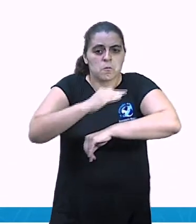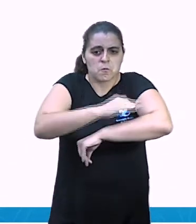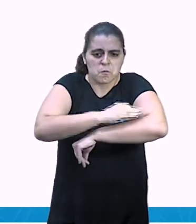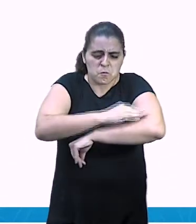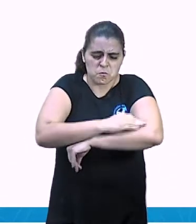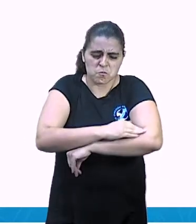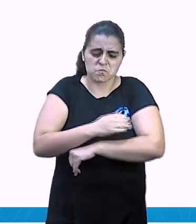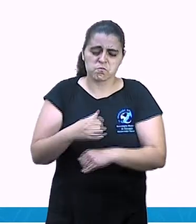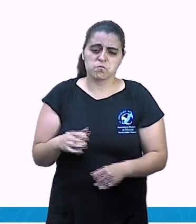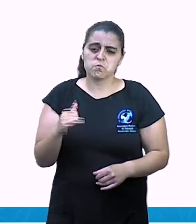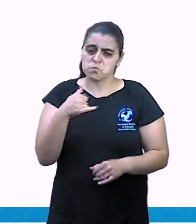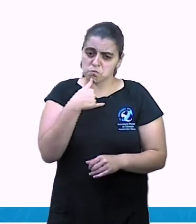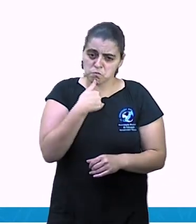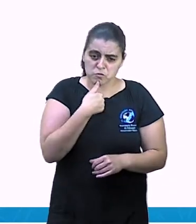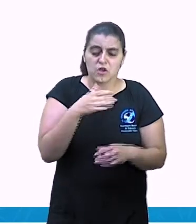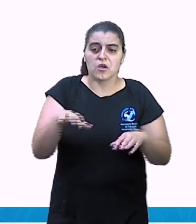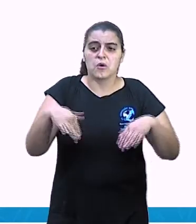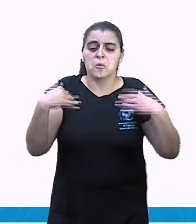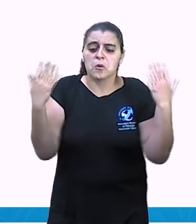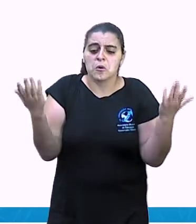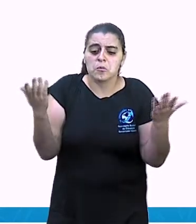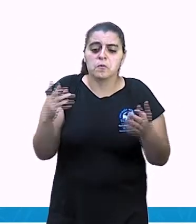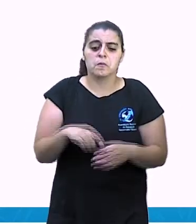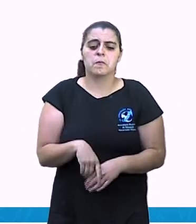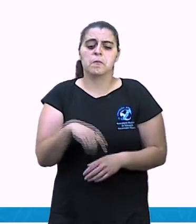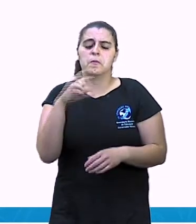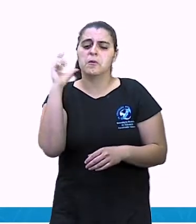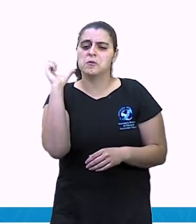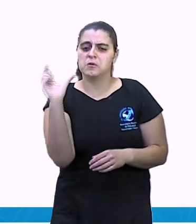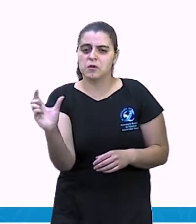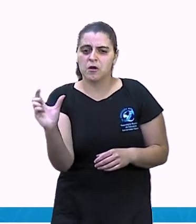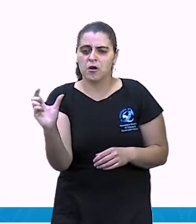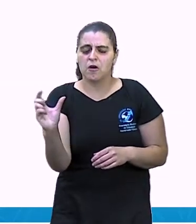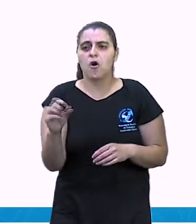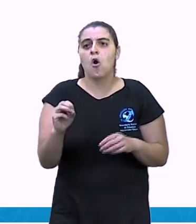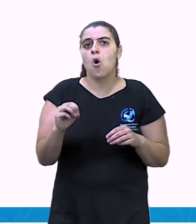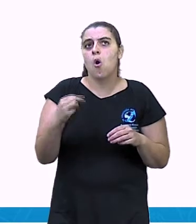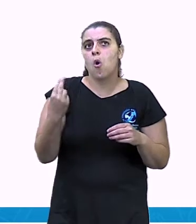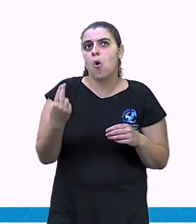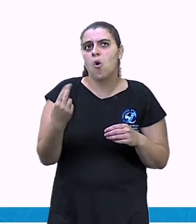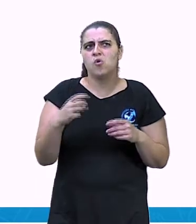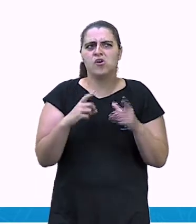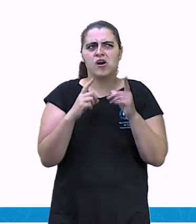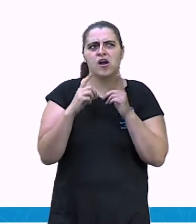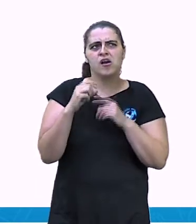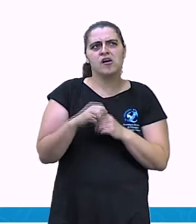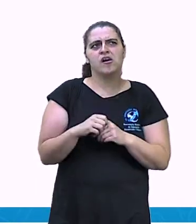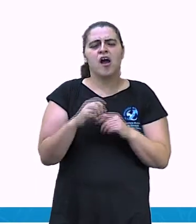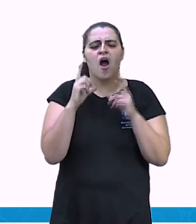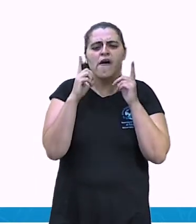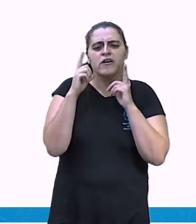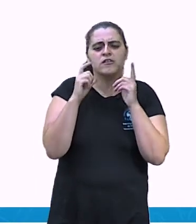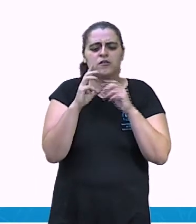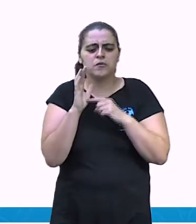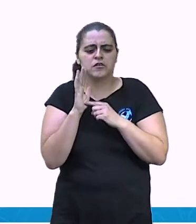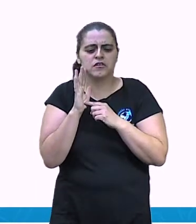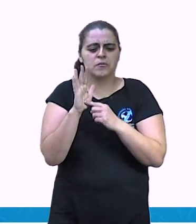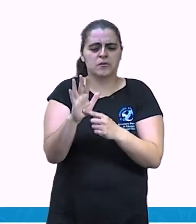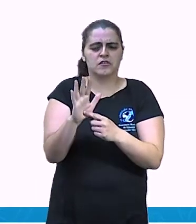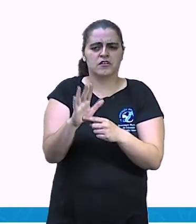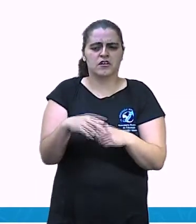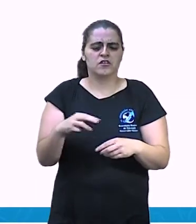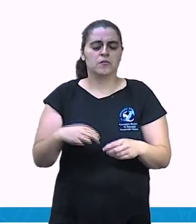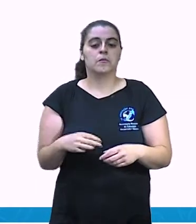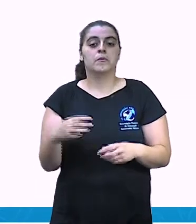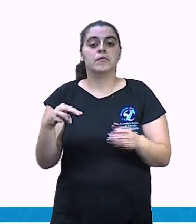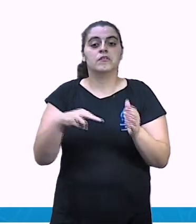Que palavras ou expressões podem ser usadas no lugar das que estão destacadas, mantendo o mesmo